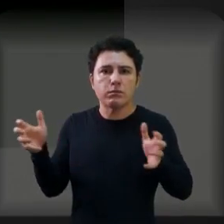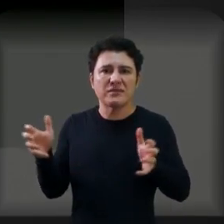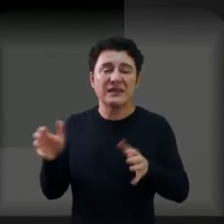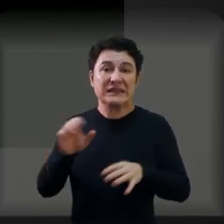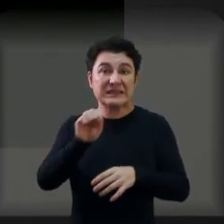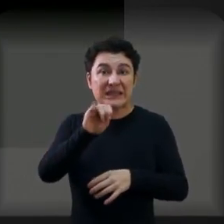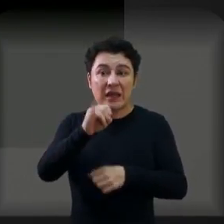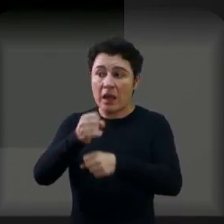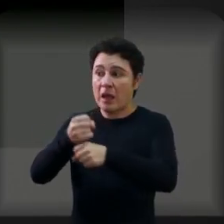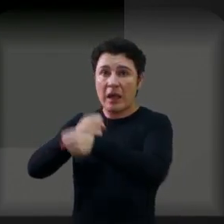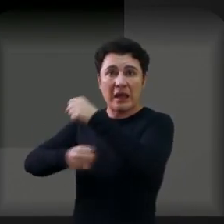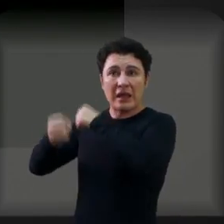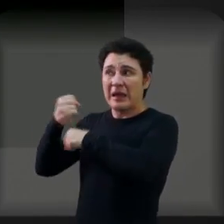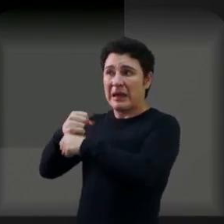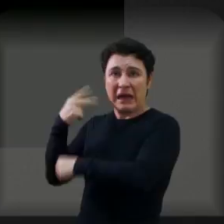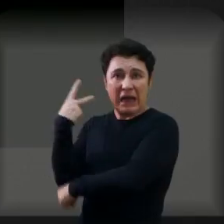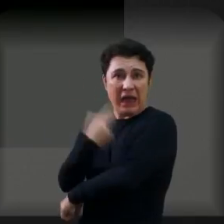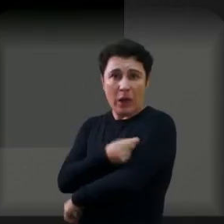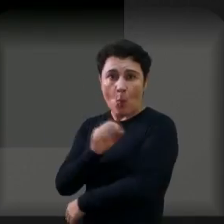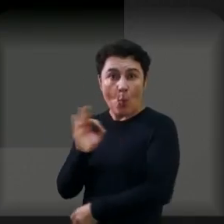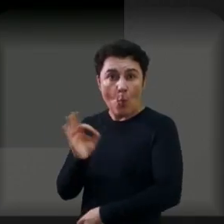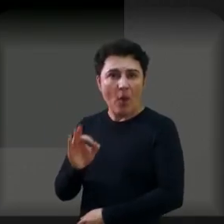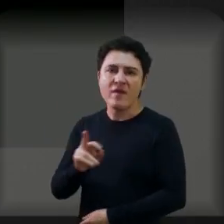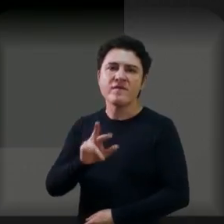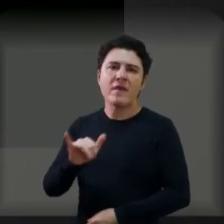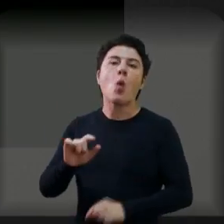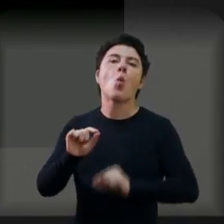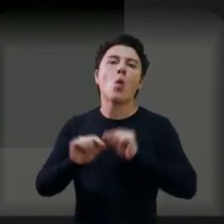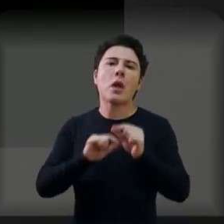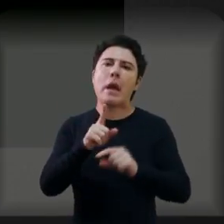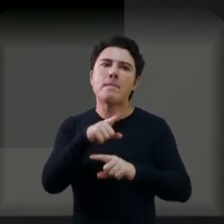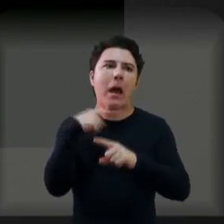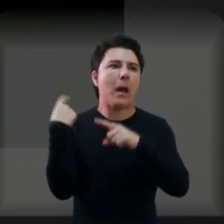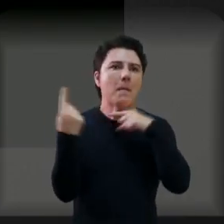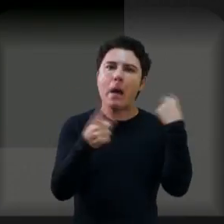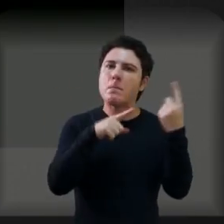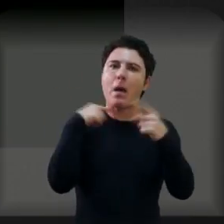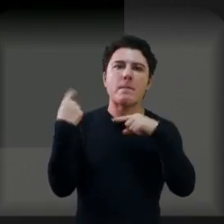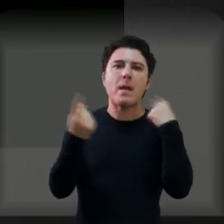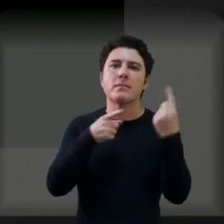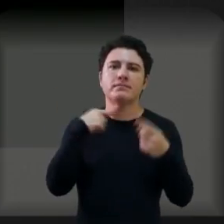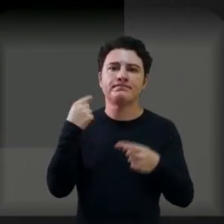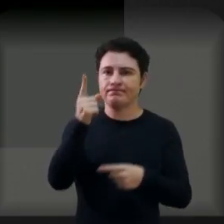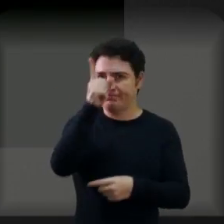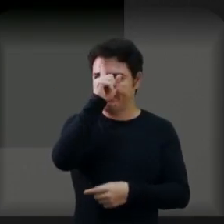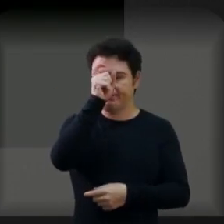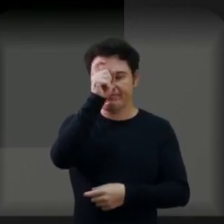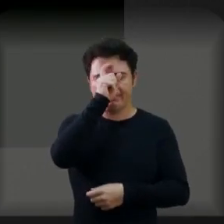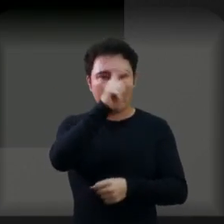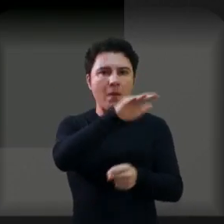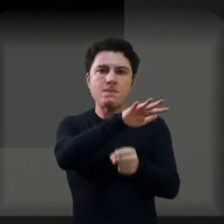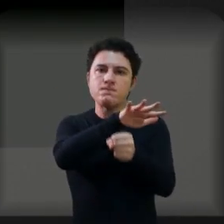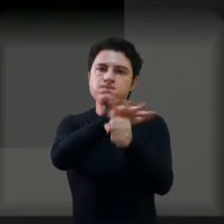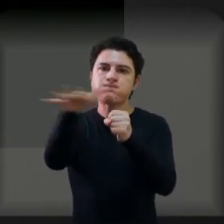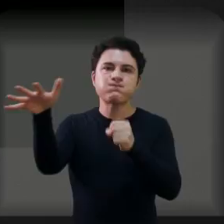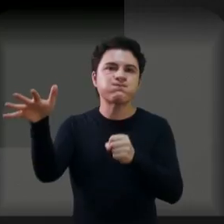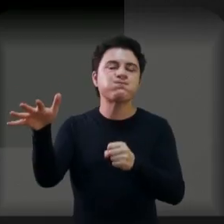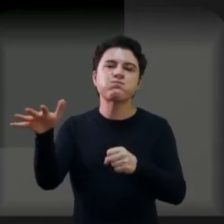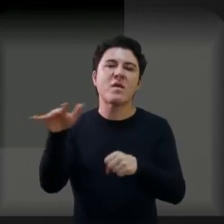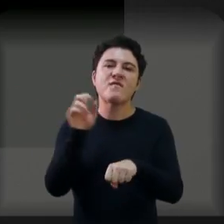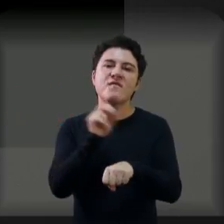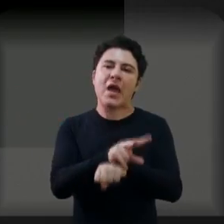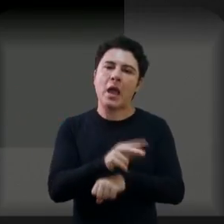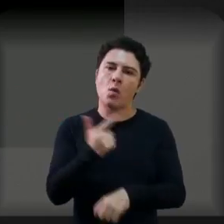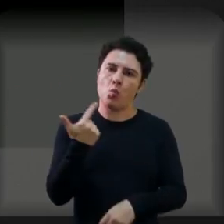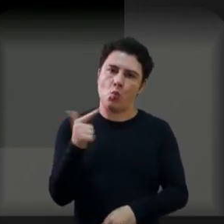vacina, a gente ia estar vendo o caos, infelizmente, muita gente ia morrer. Os hospitais iam estar superlotados e nem ter vaga mais.